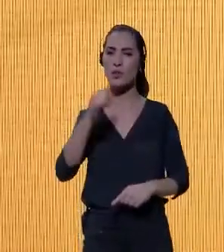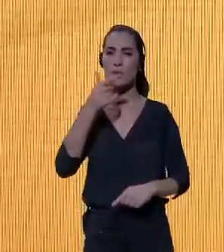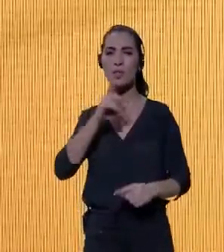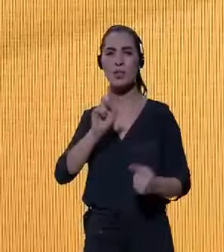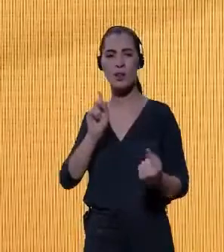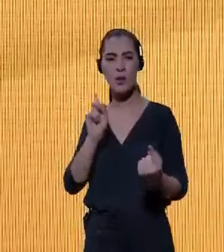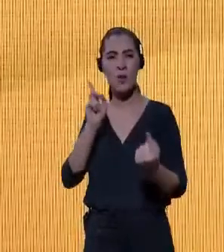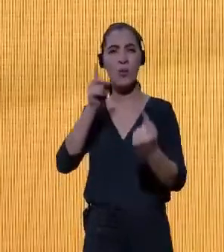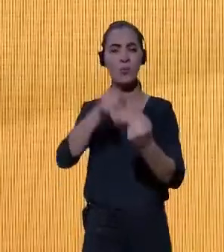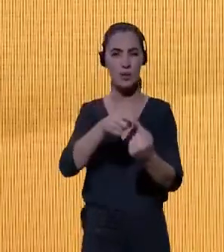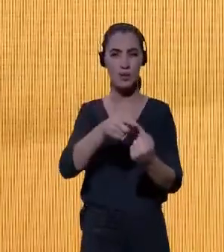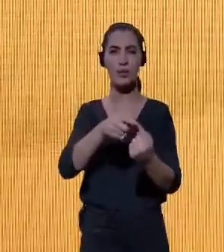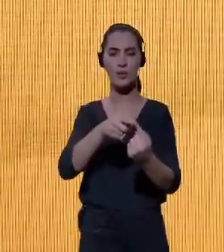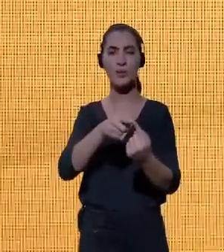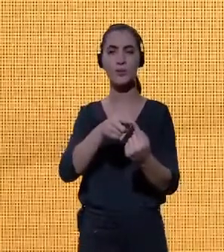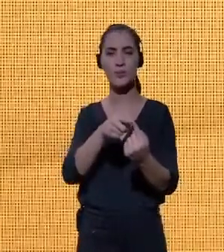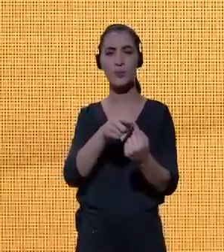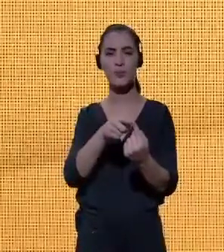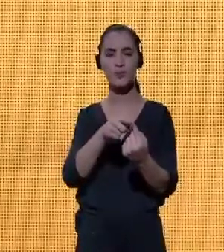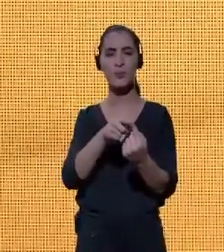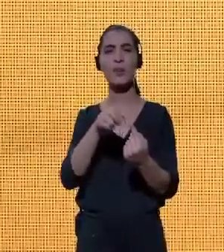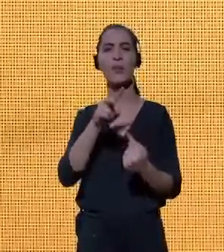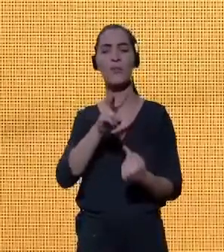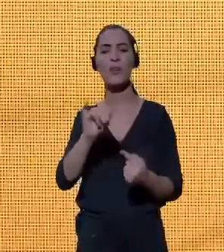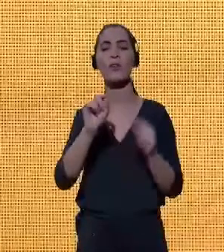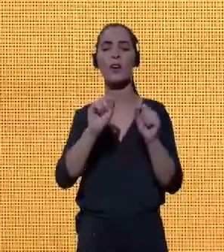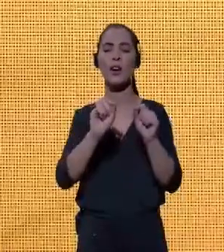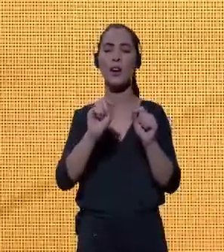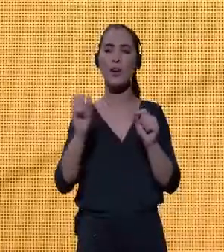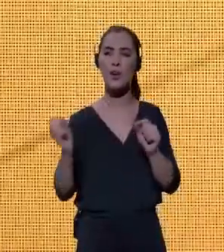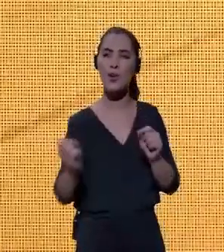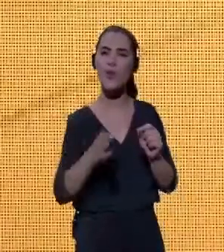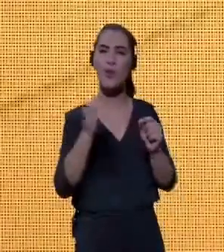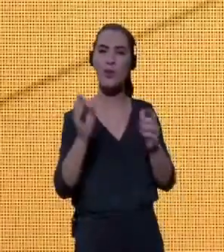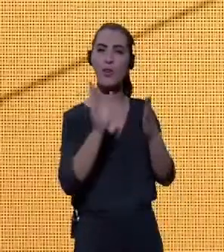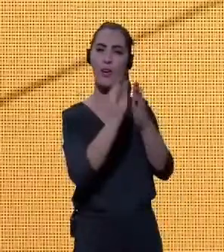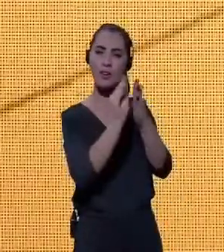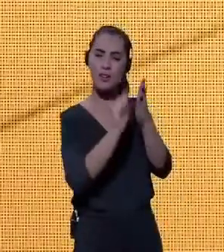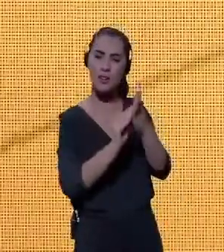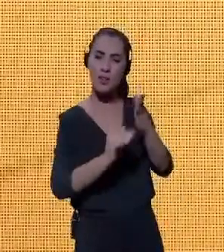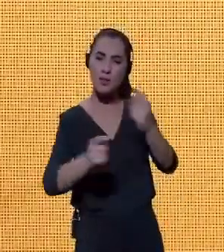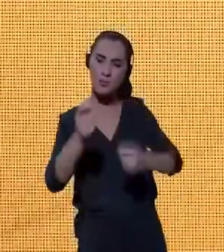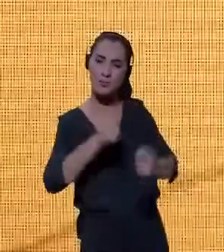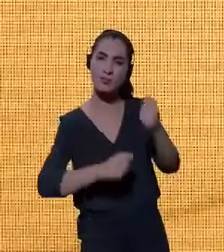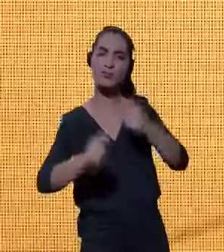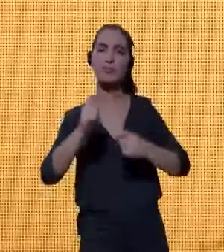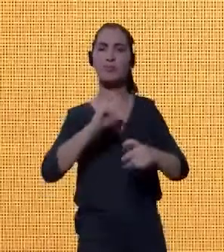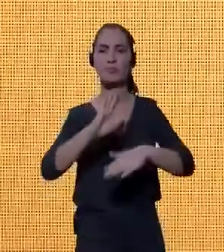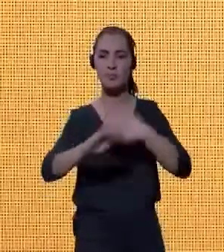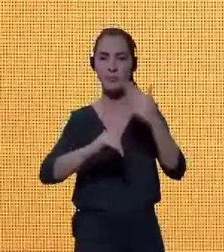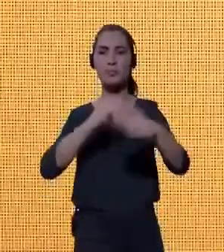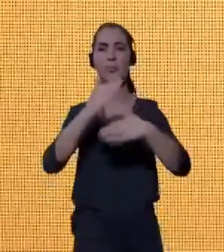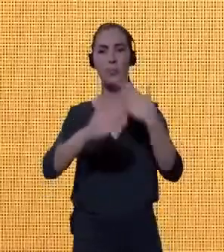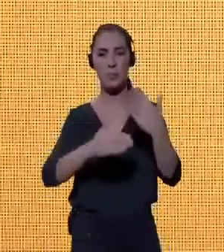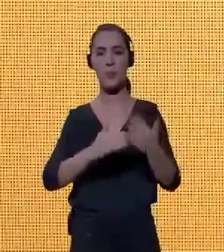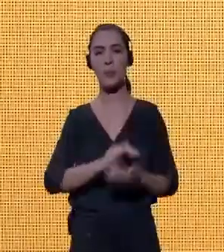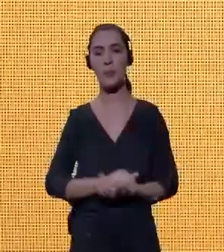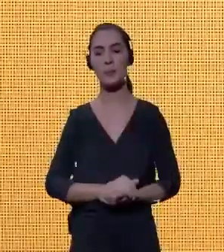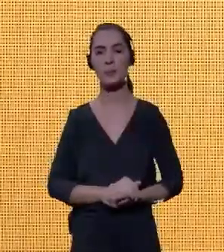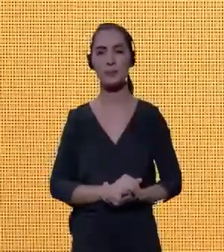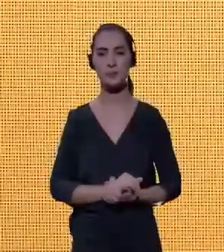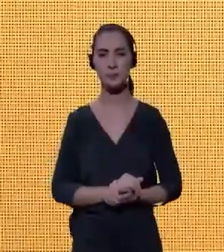e eles constarão de uma nova agenda para o financiamento e o desenvolvimento. É uma tradição que, a partir de agora, se